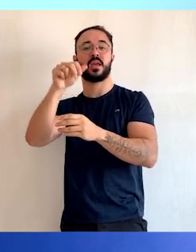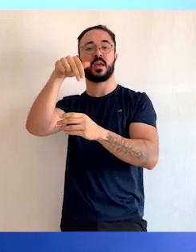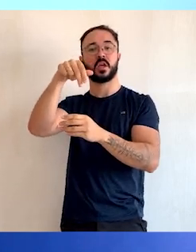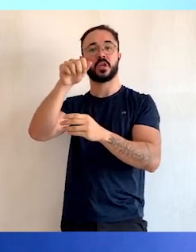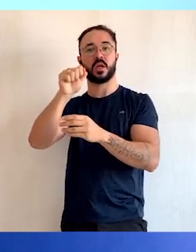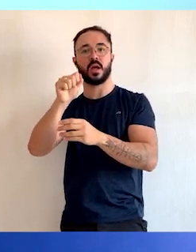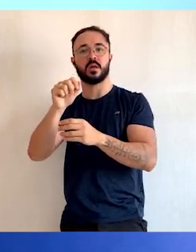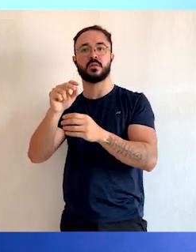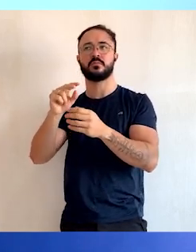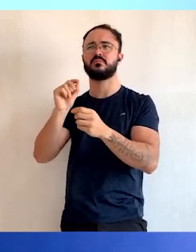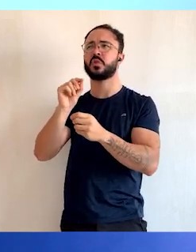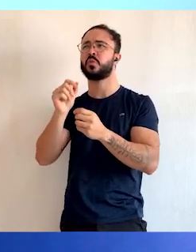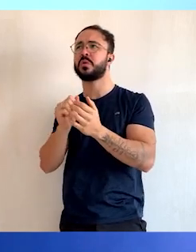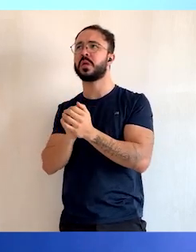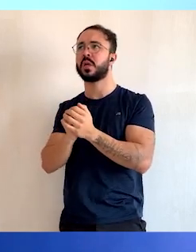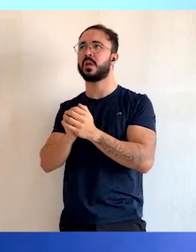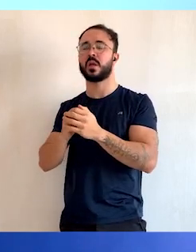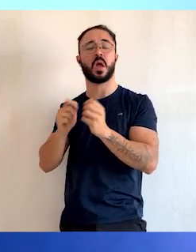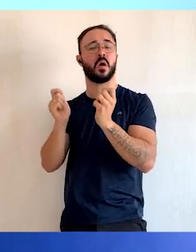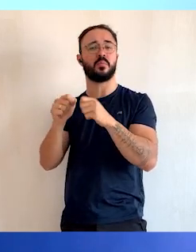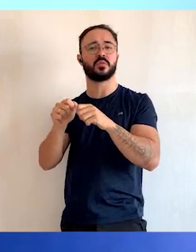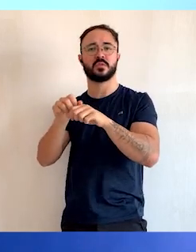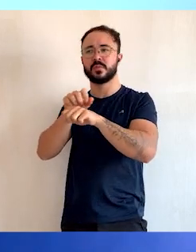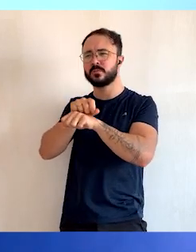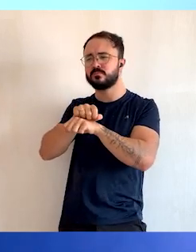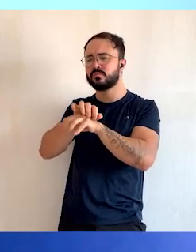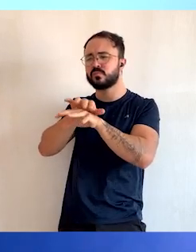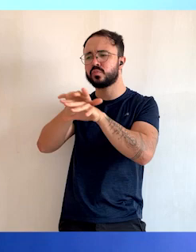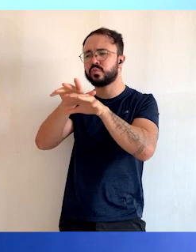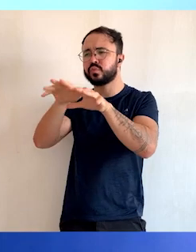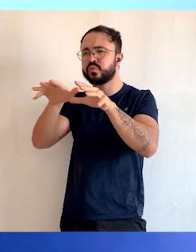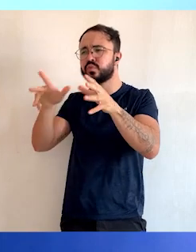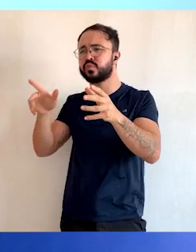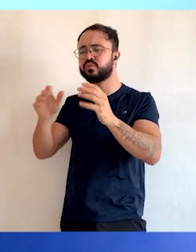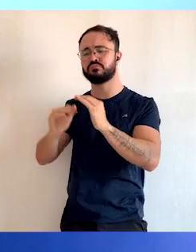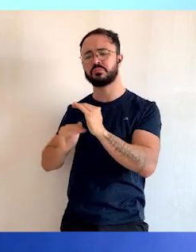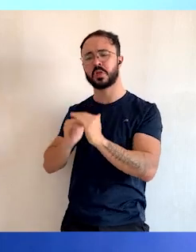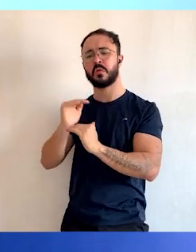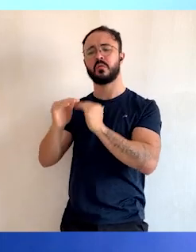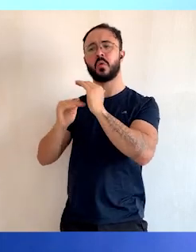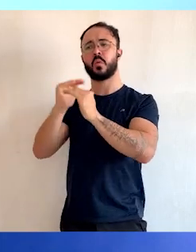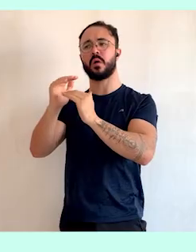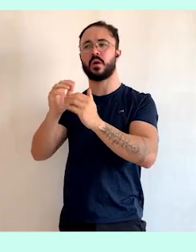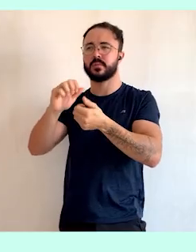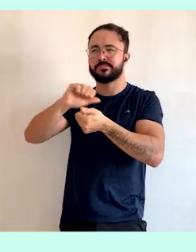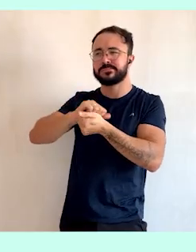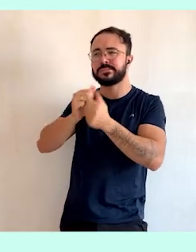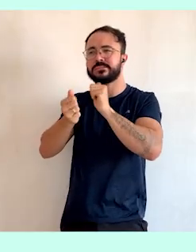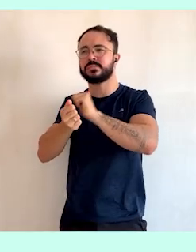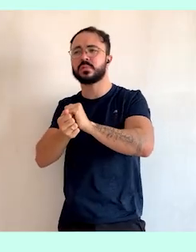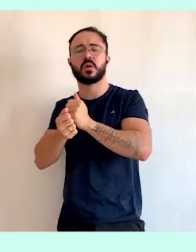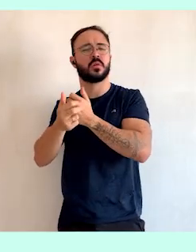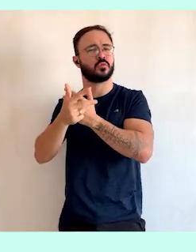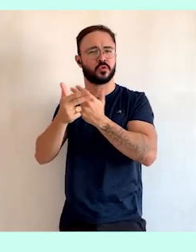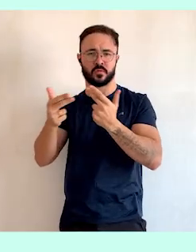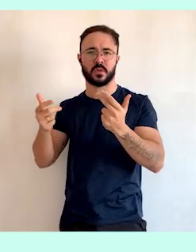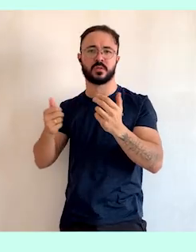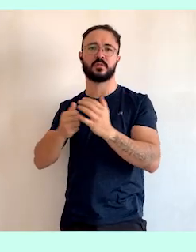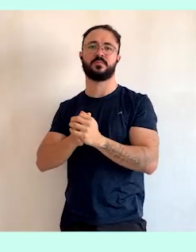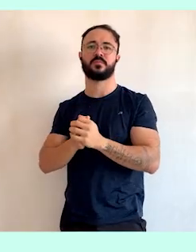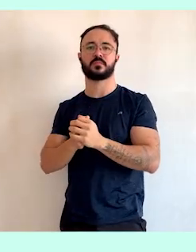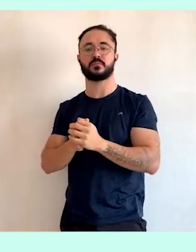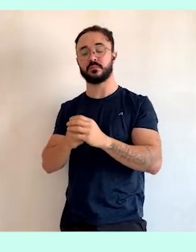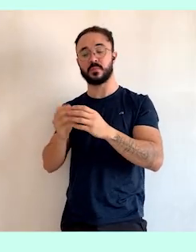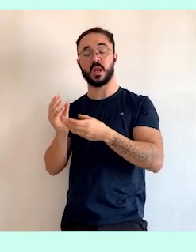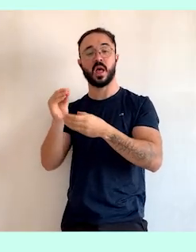se reproduza, com que ela tenha a sua evolução, adaptação. Ribossomos,